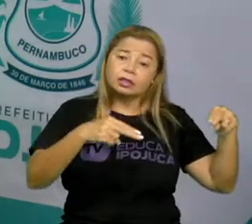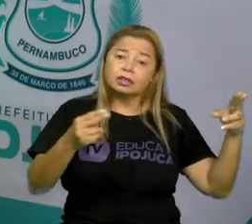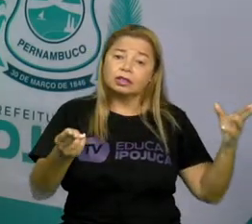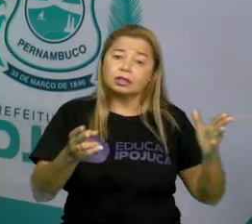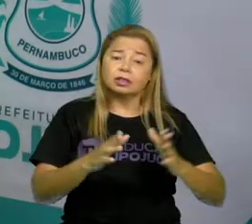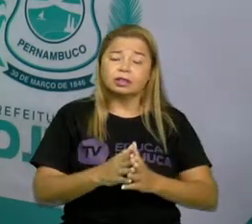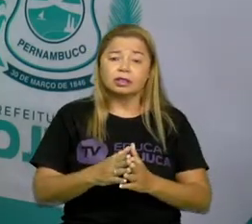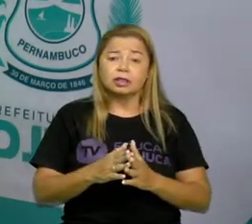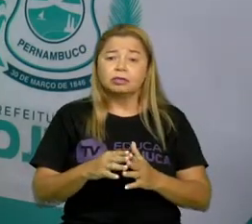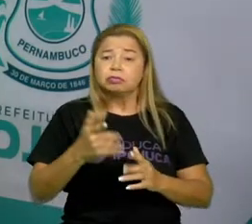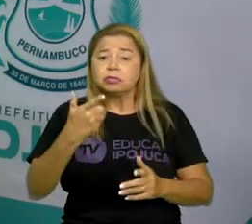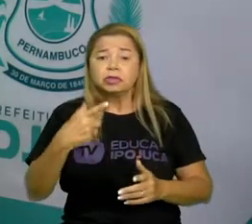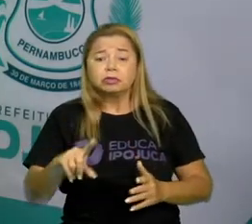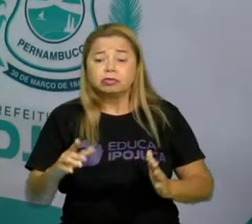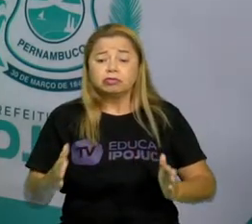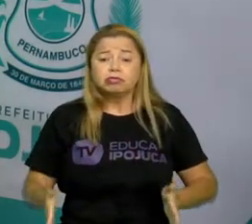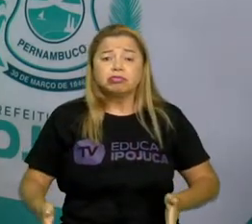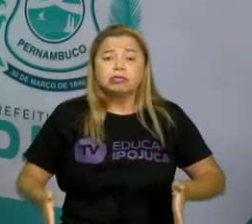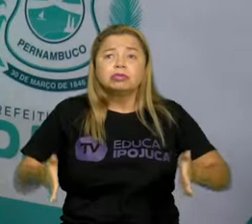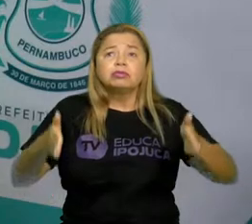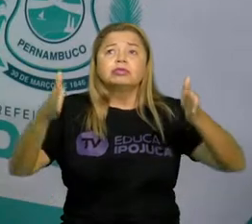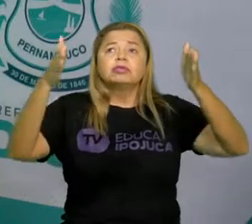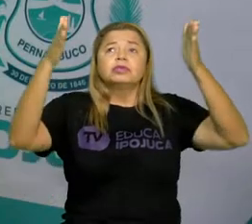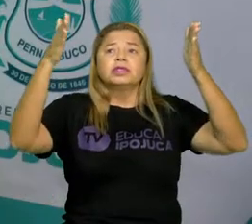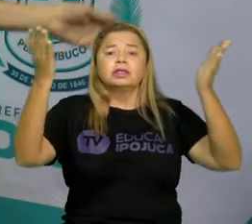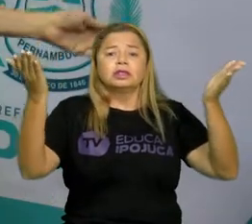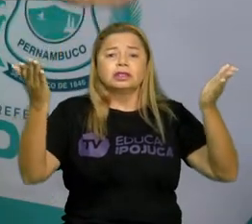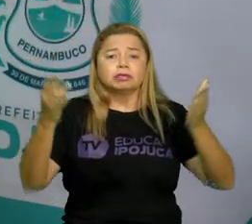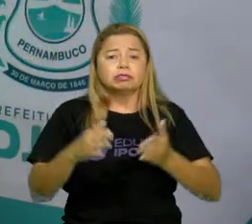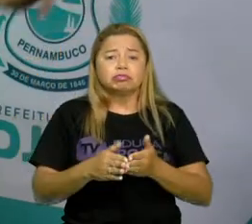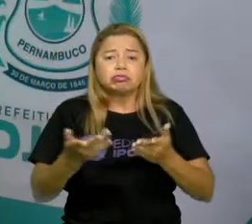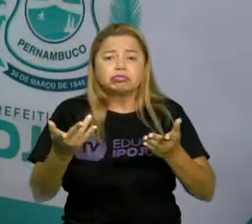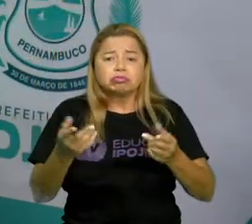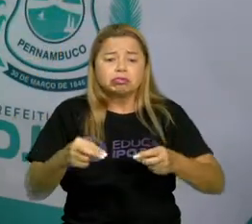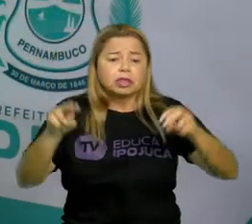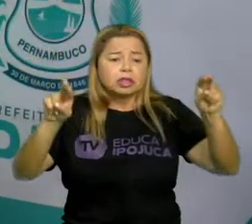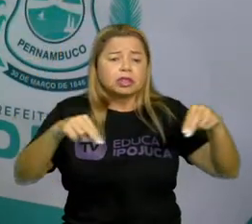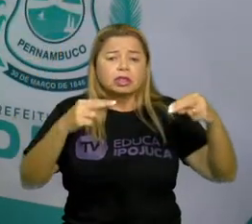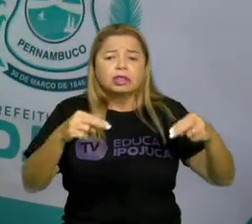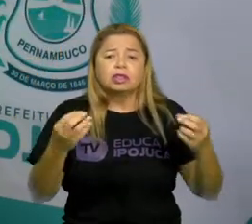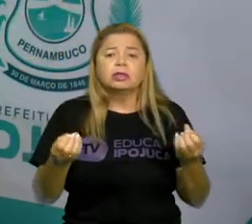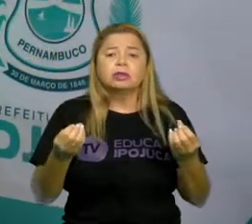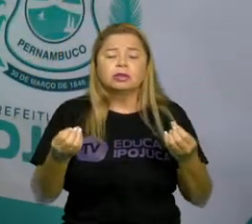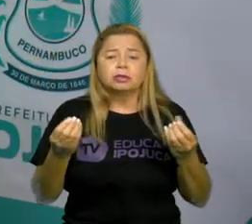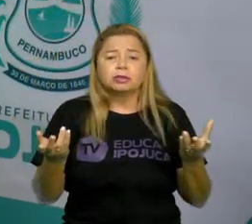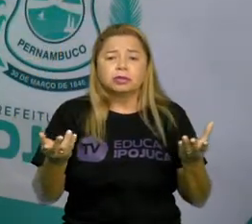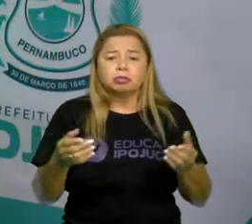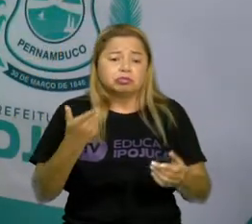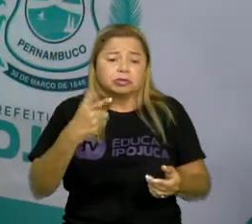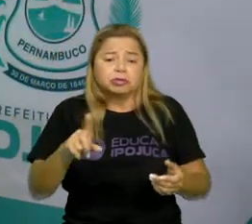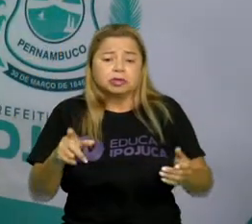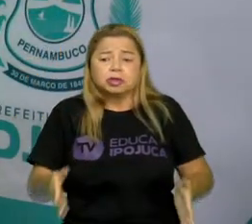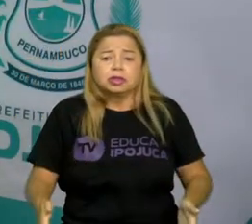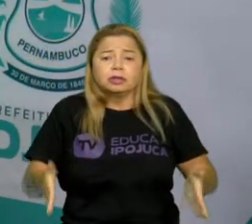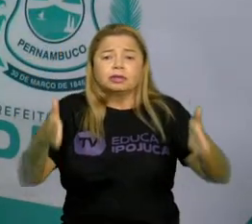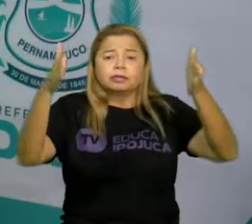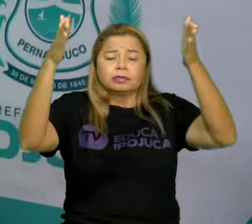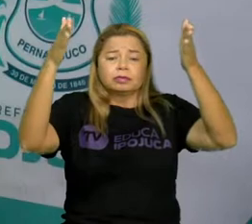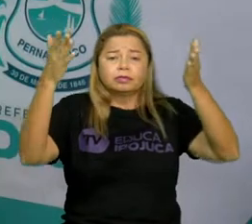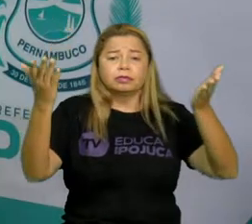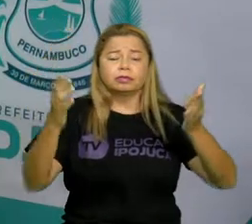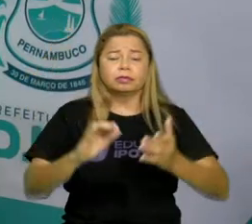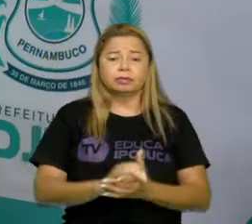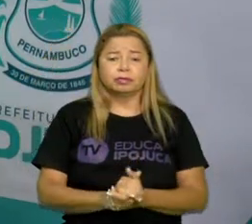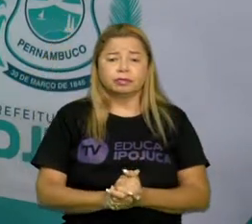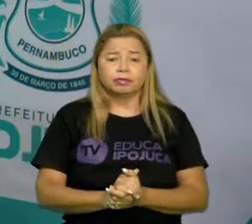Parede, né? Isso não tinha parede. Como era que ia colocar a rede para se balançar? Não podia. Como a casa